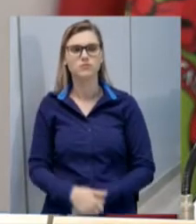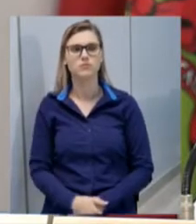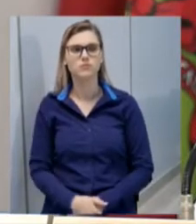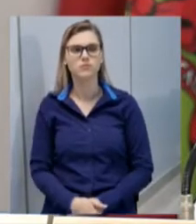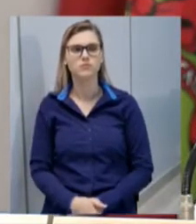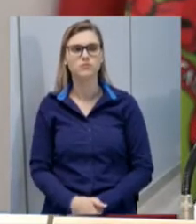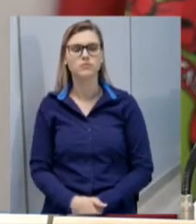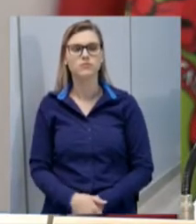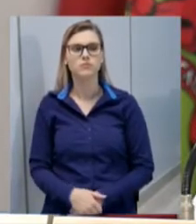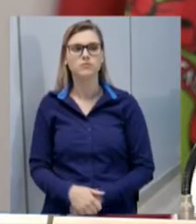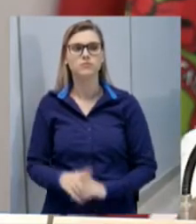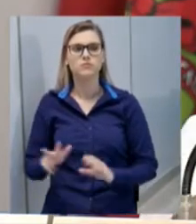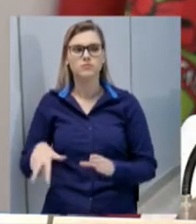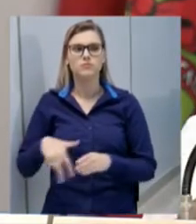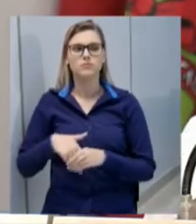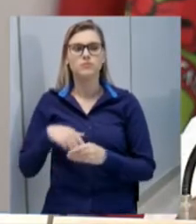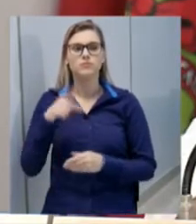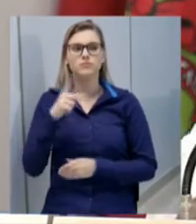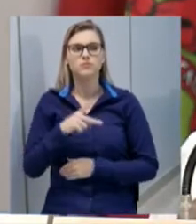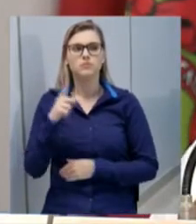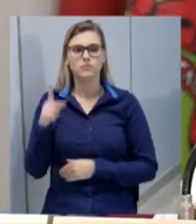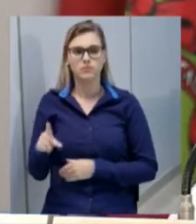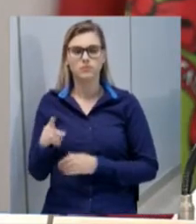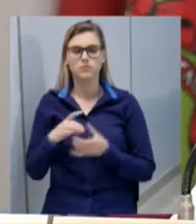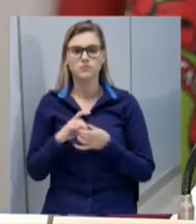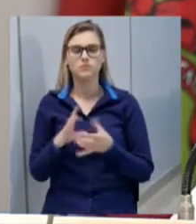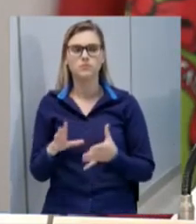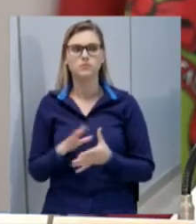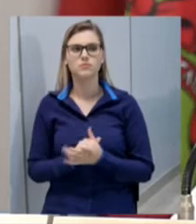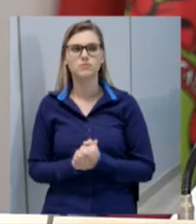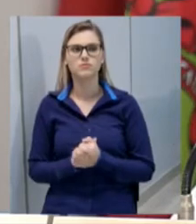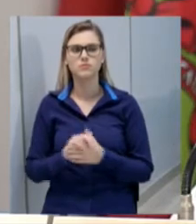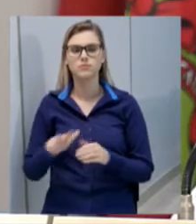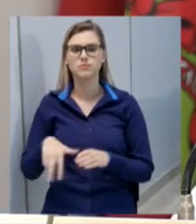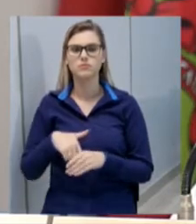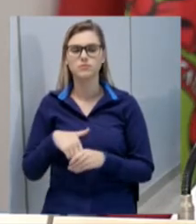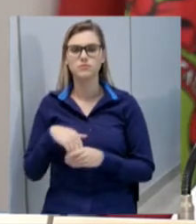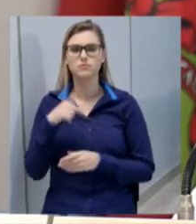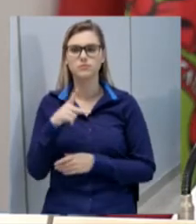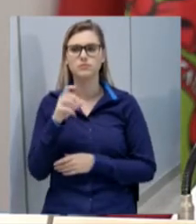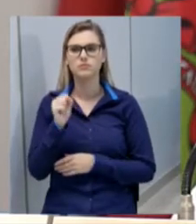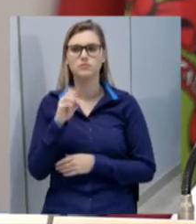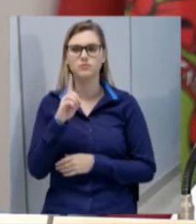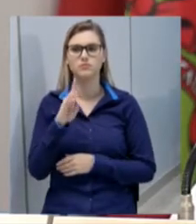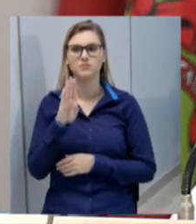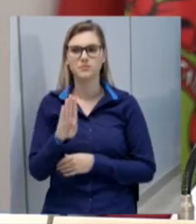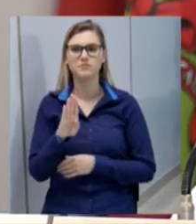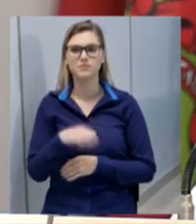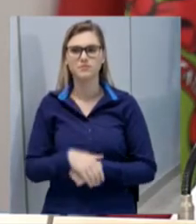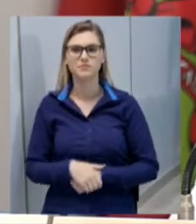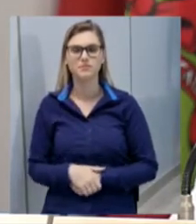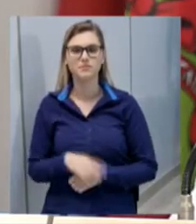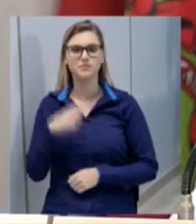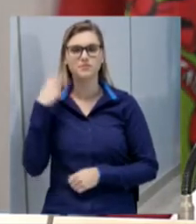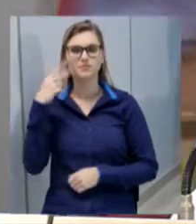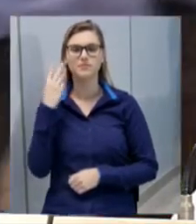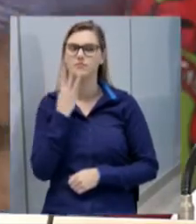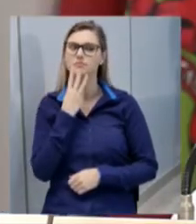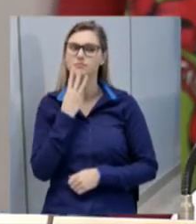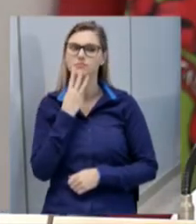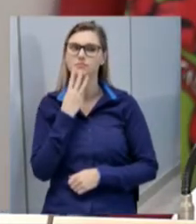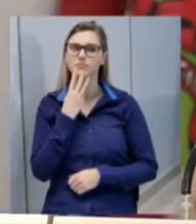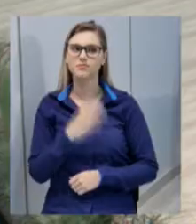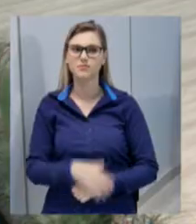A palavra está com a bancada do PP, dispensada. A palavra está com a bancada do PSDB, vereador Wilson